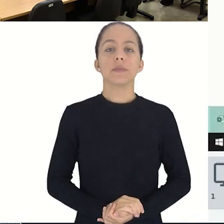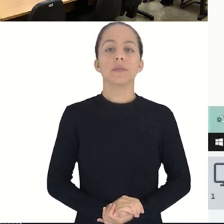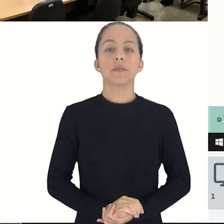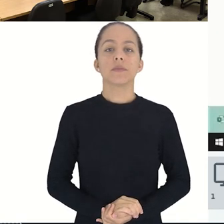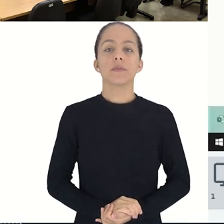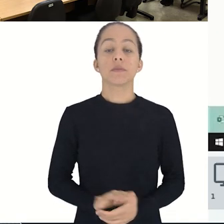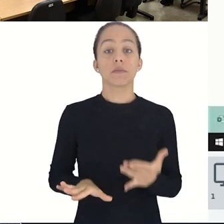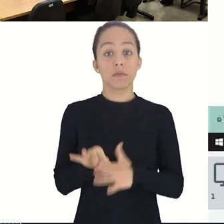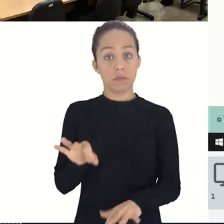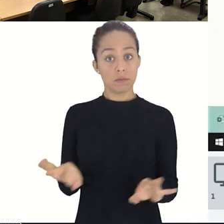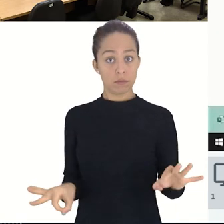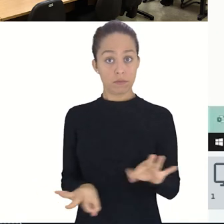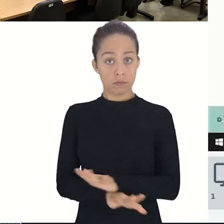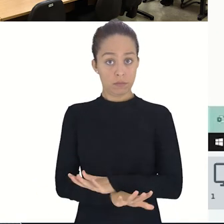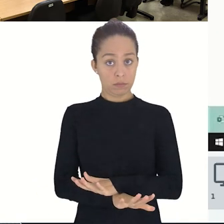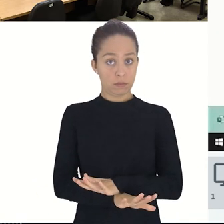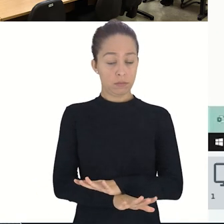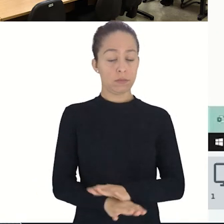Sorteio realizado. realizado.